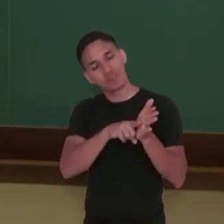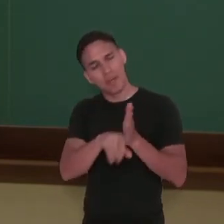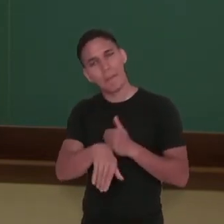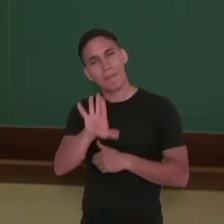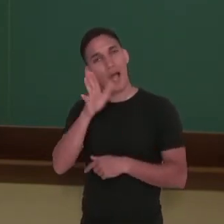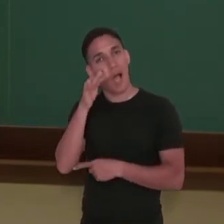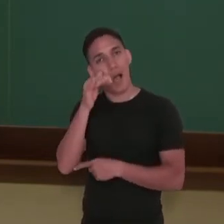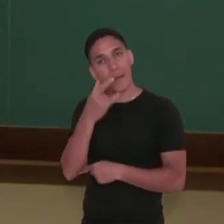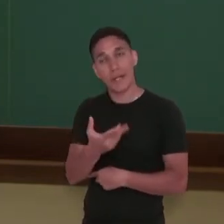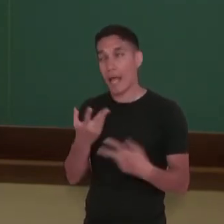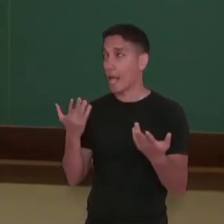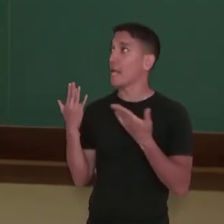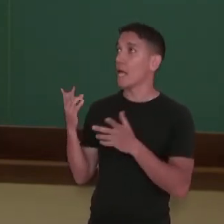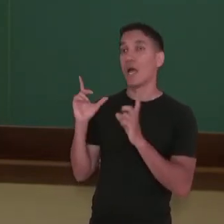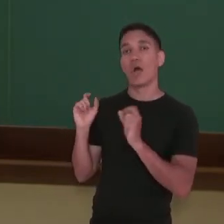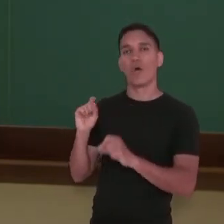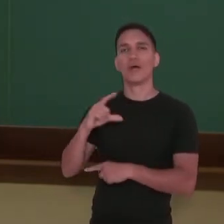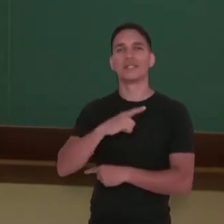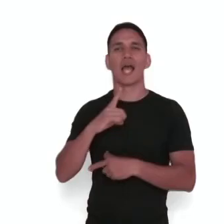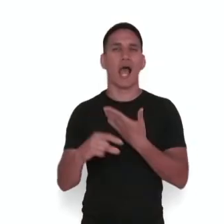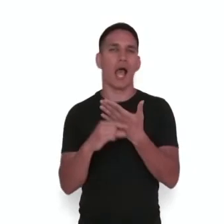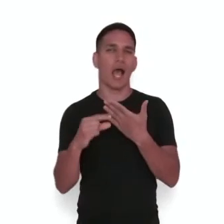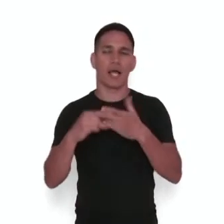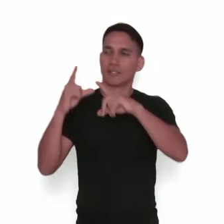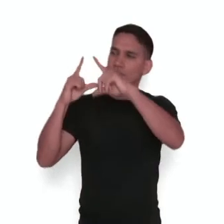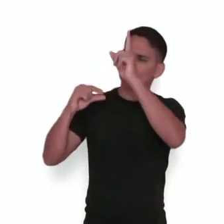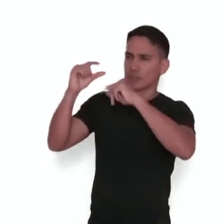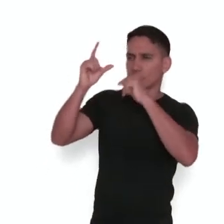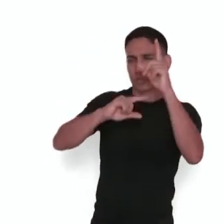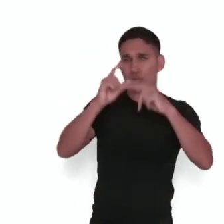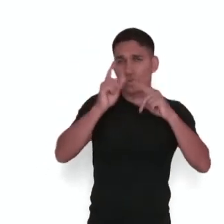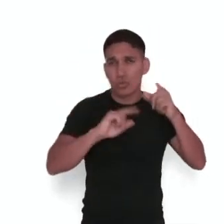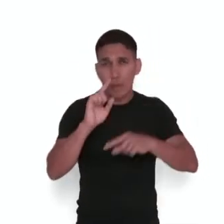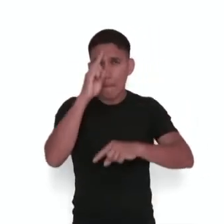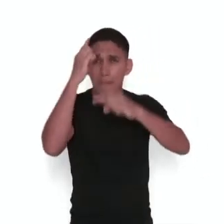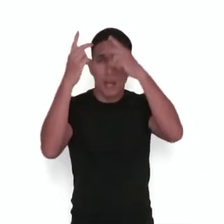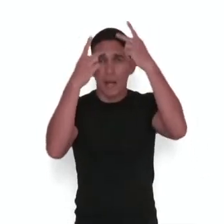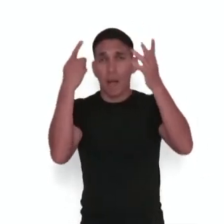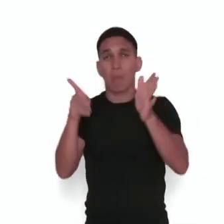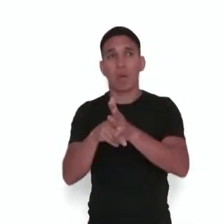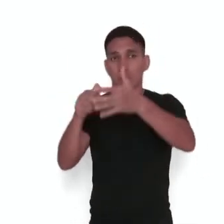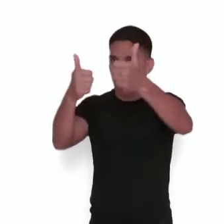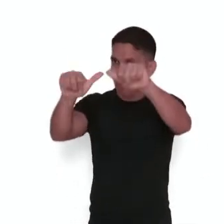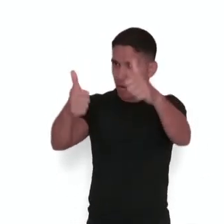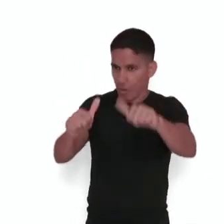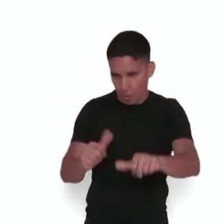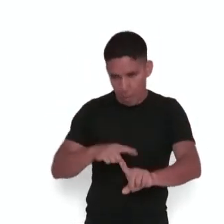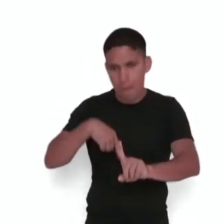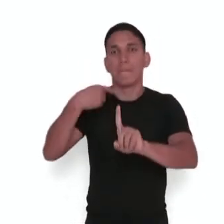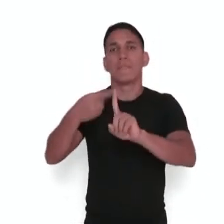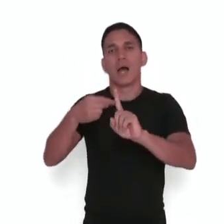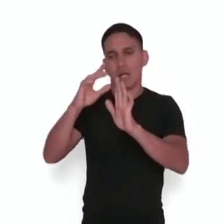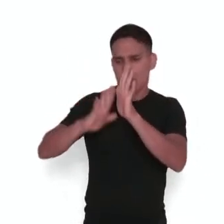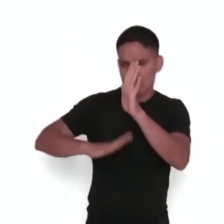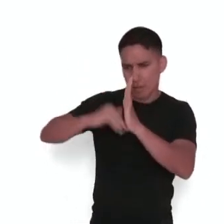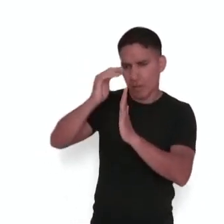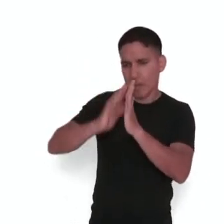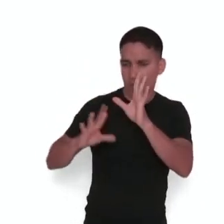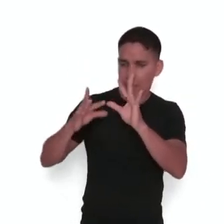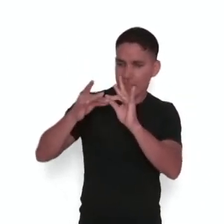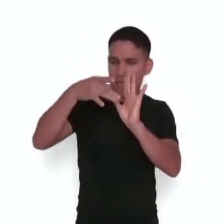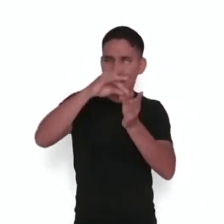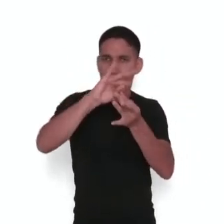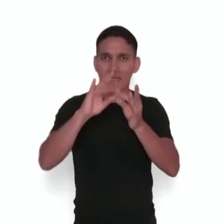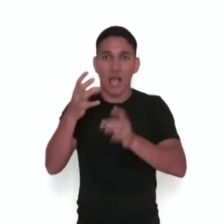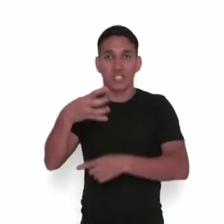curiosidades a esse respeito. Na obra Estrelinha, o artista cria a escultura e depois trabalha a pintura da peça procurando recriar os efeitos